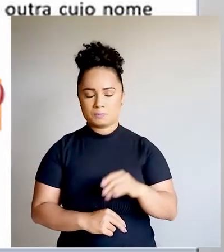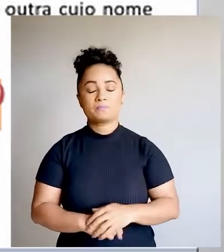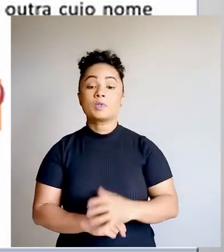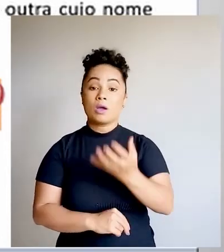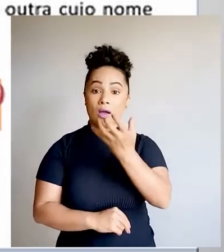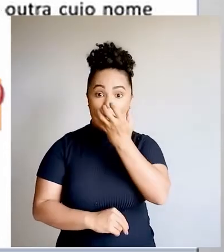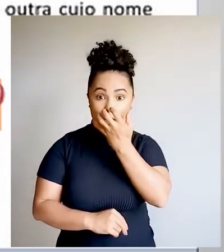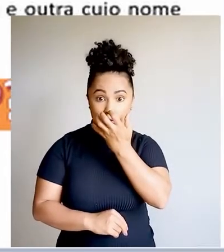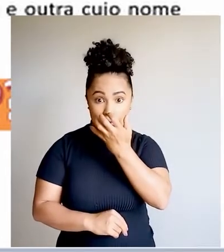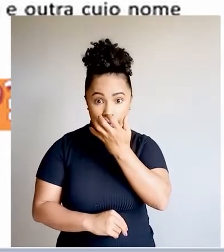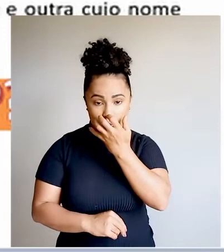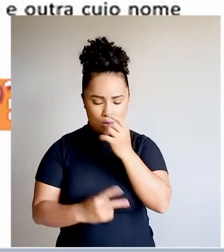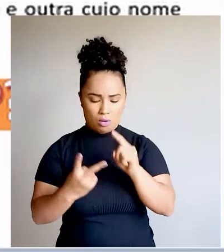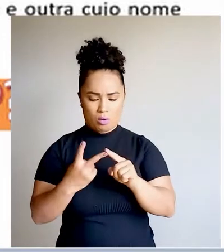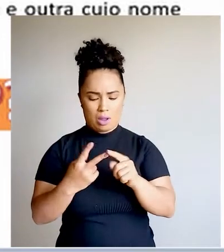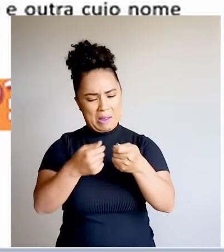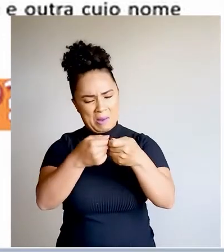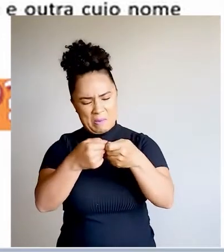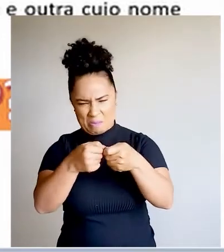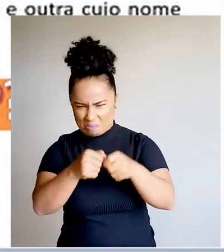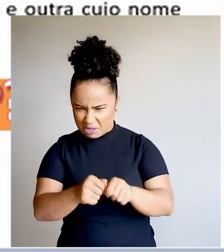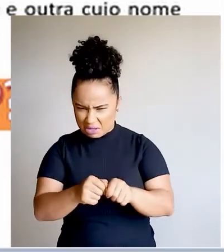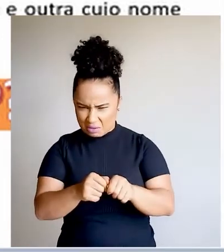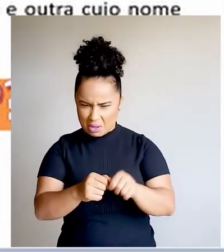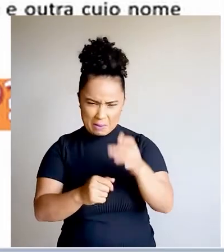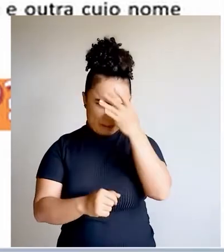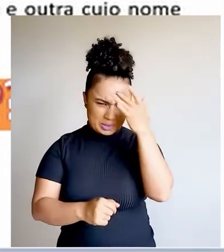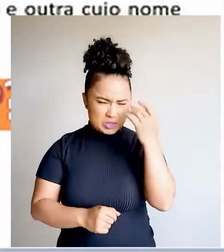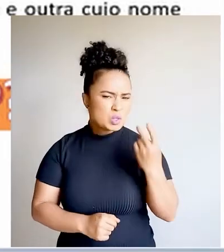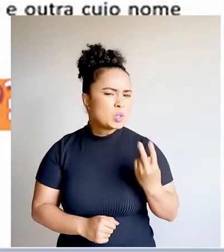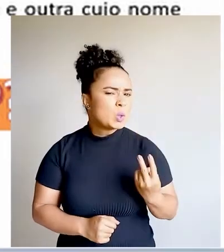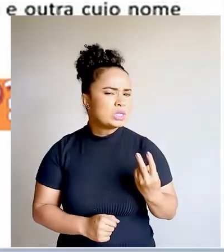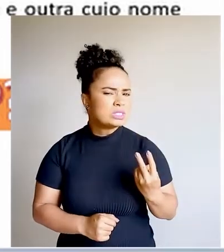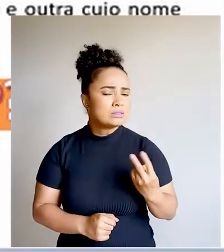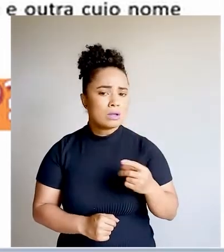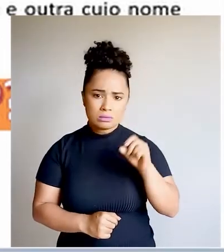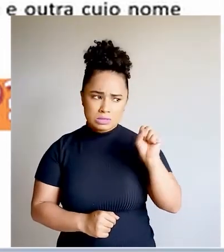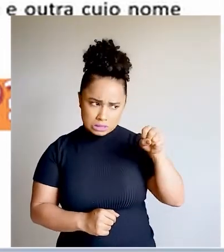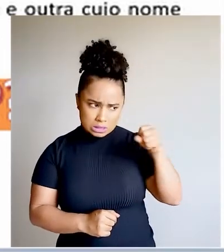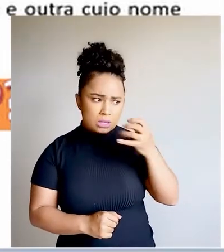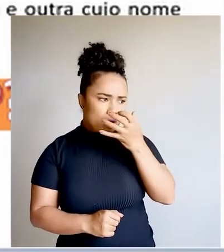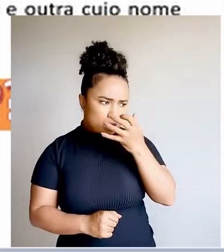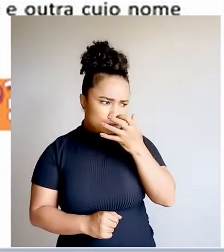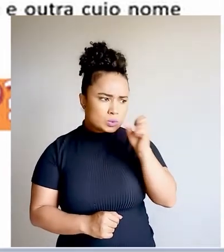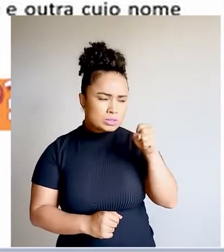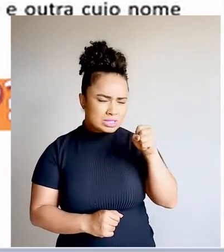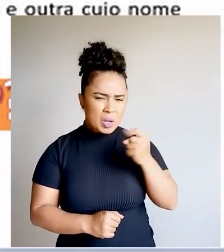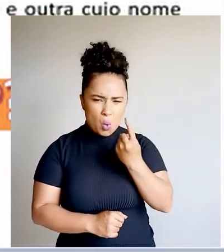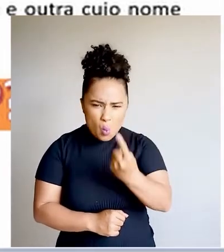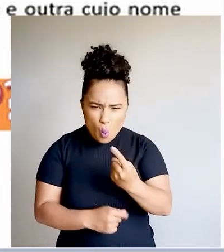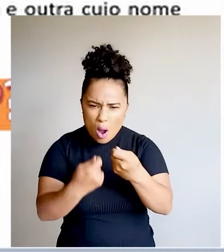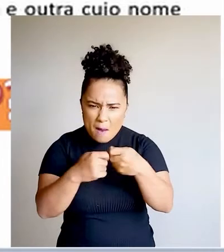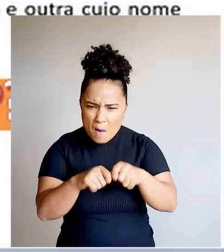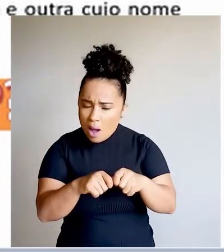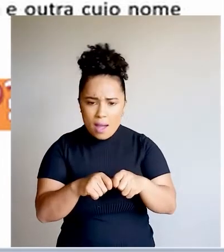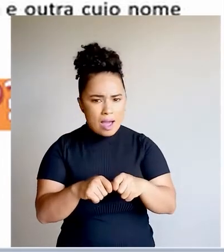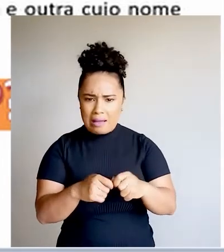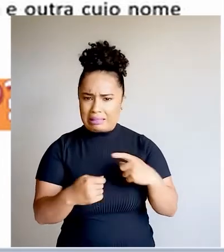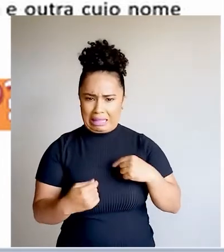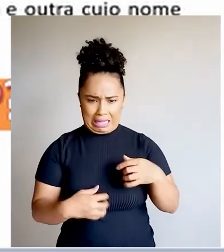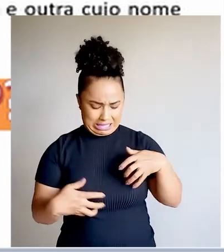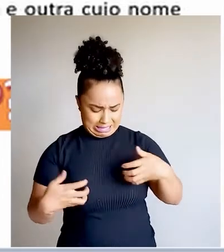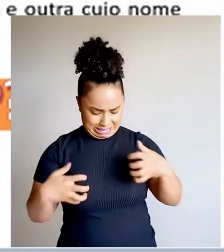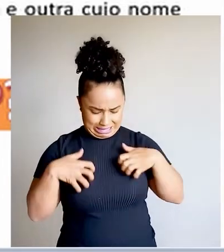Uma cachorra, uma pulga e duas personagens? É uma cachorra? É. Mas é só uma pulga? Não. Nós temos aí